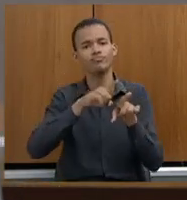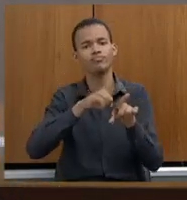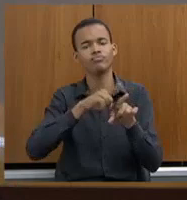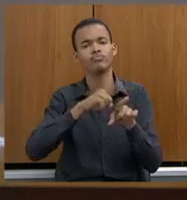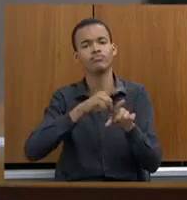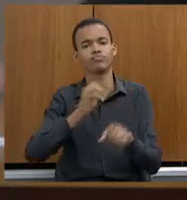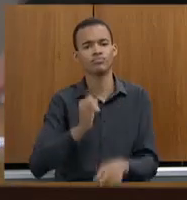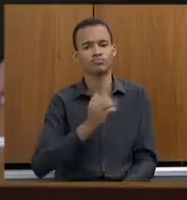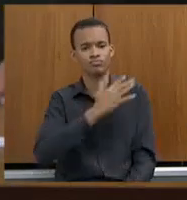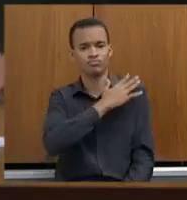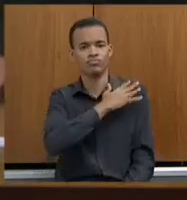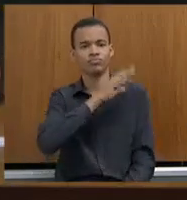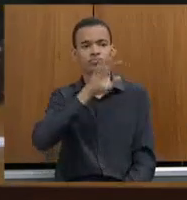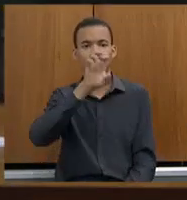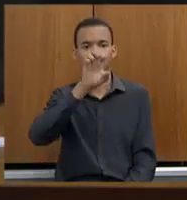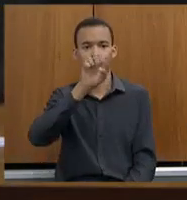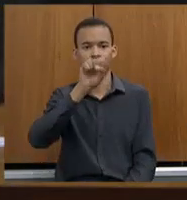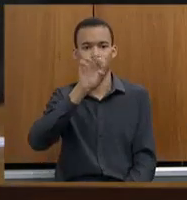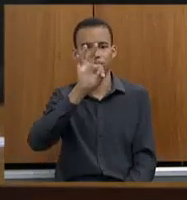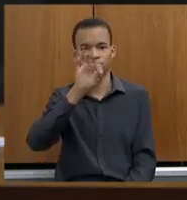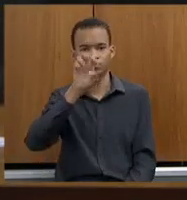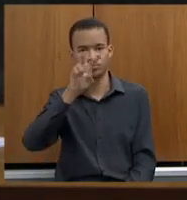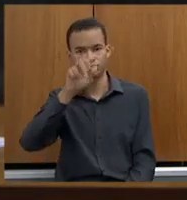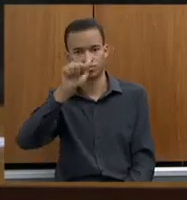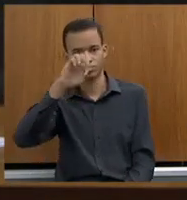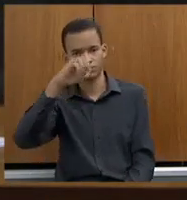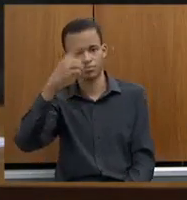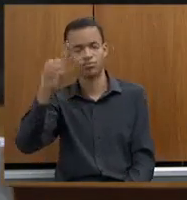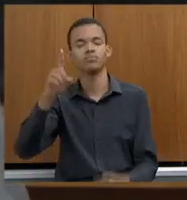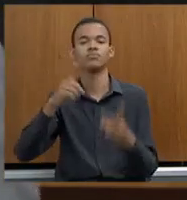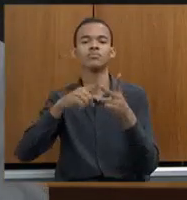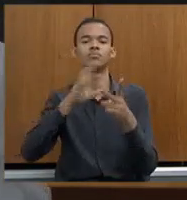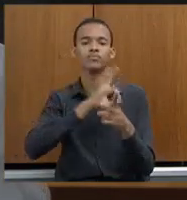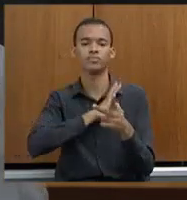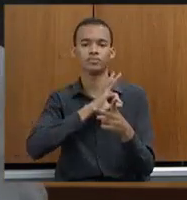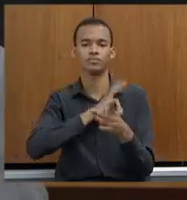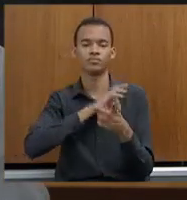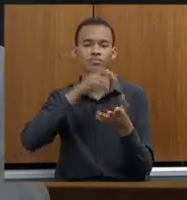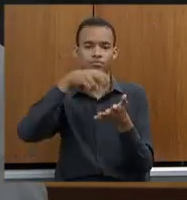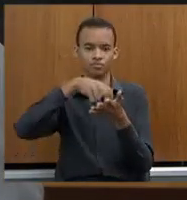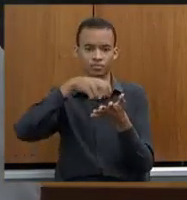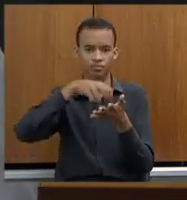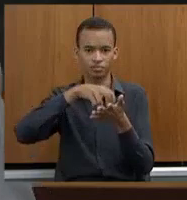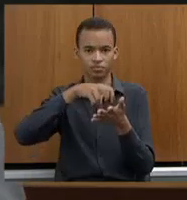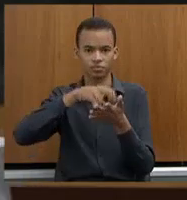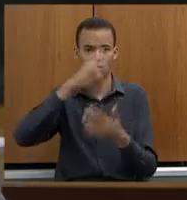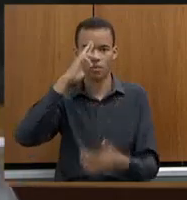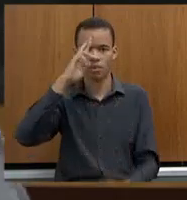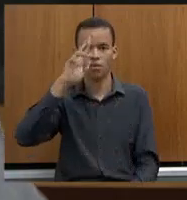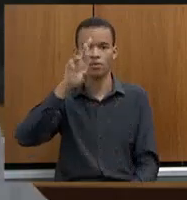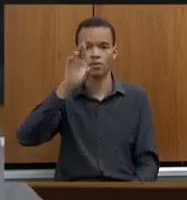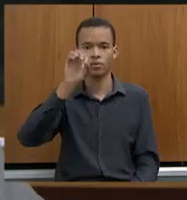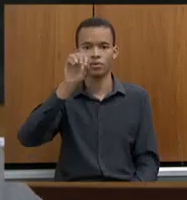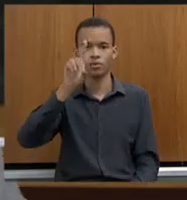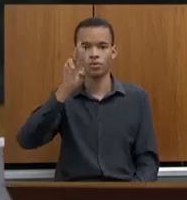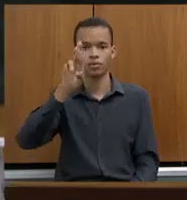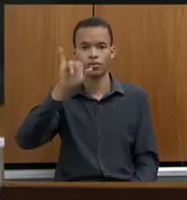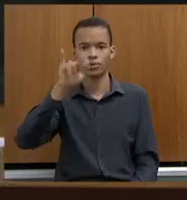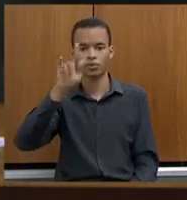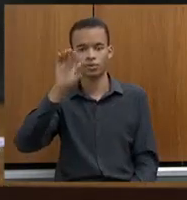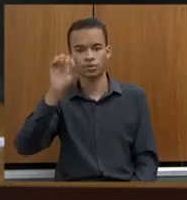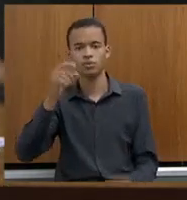chefe da Polícia Penal, Rodrigo, e destacar o brilhante trabalho também, doutor Rogério Greco, o